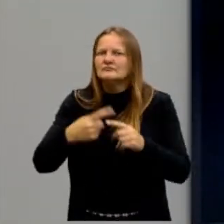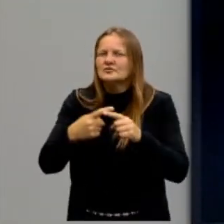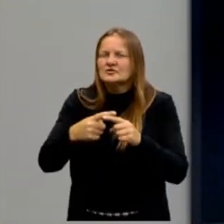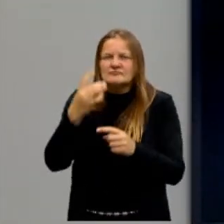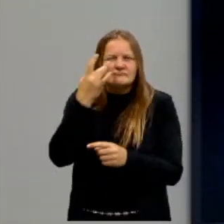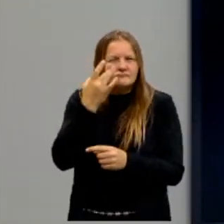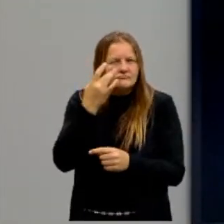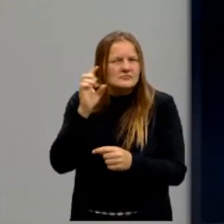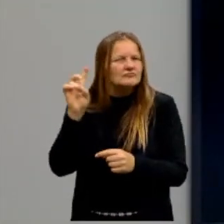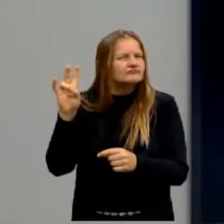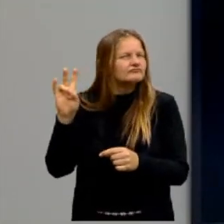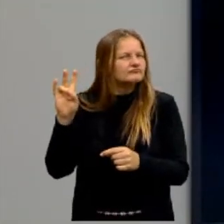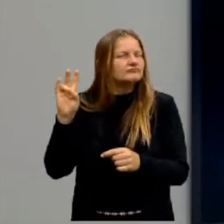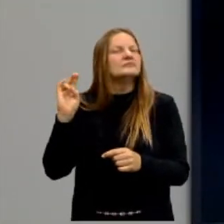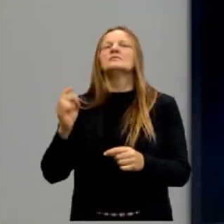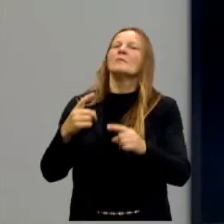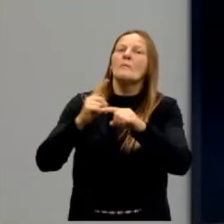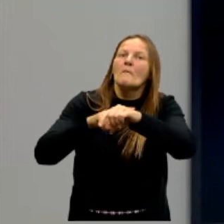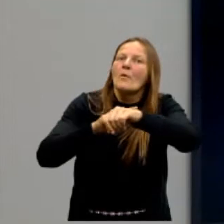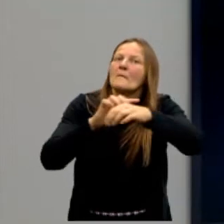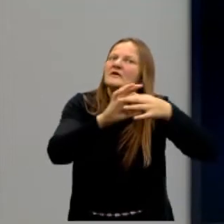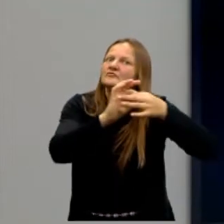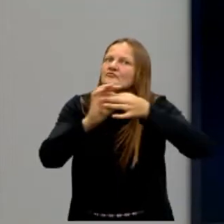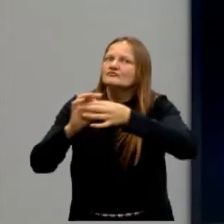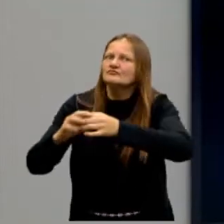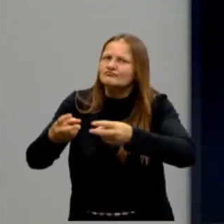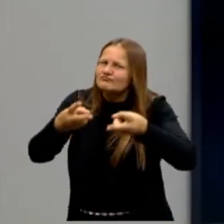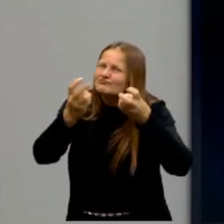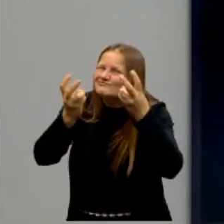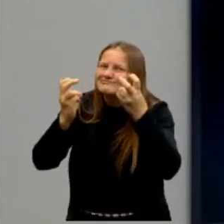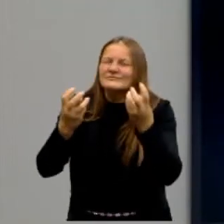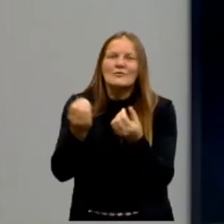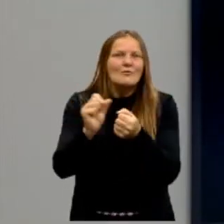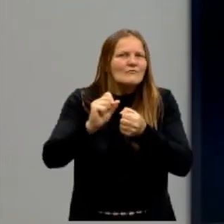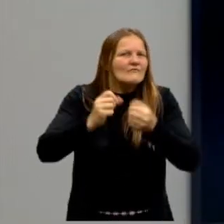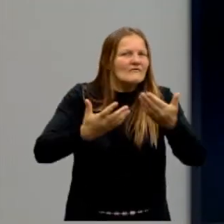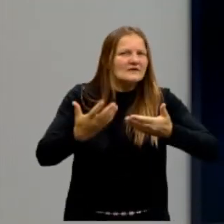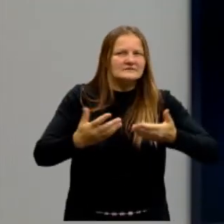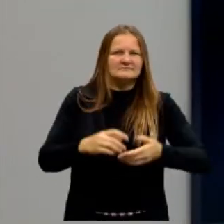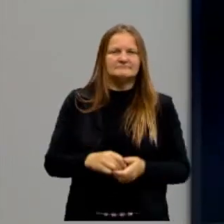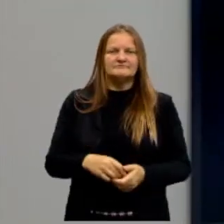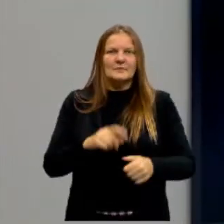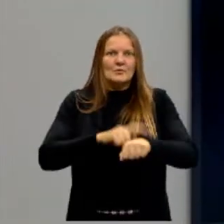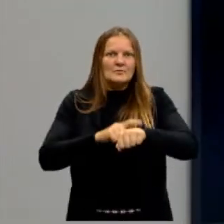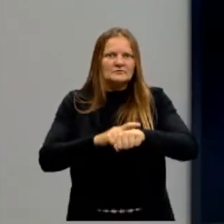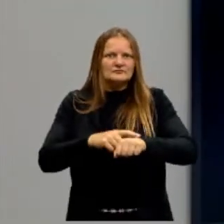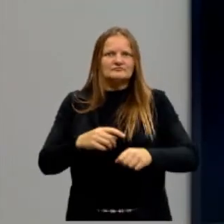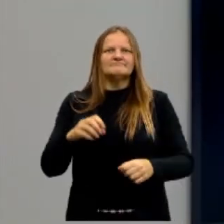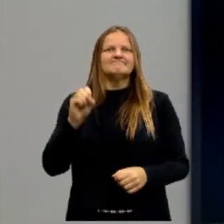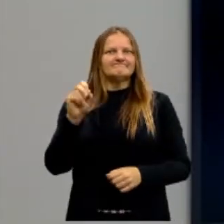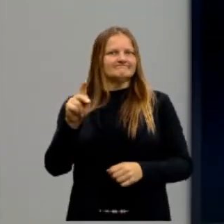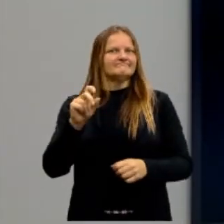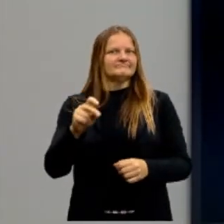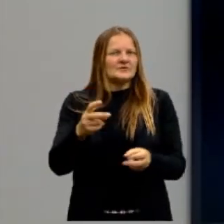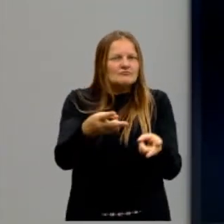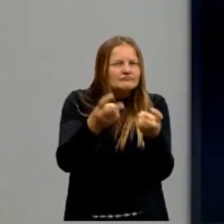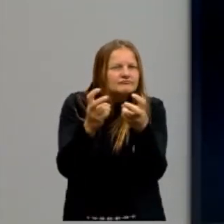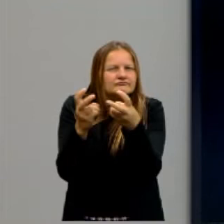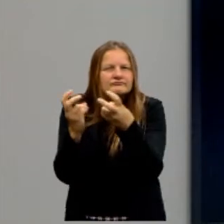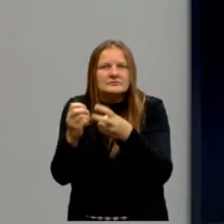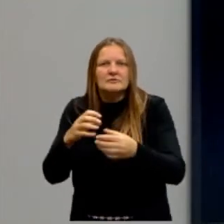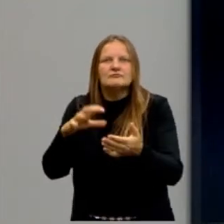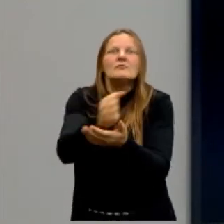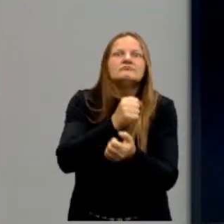tem que saber usar o momento que está vivendo, perceber o momento que vivendo, as oportunidades, e a partir daquelas